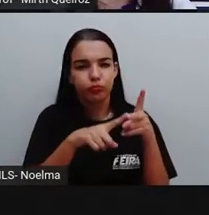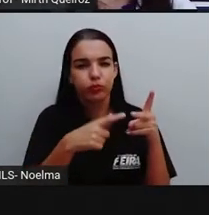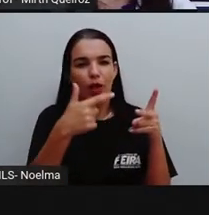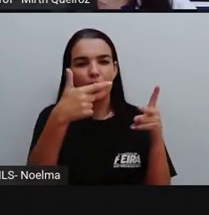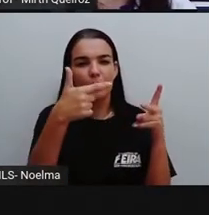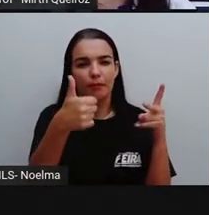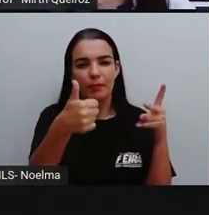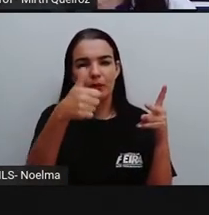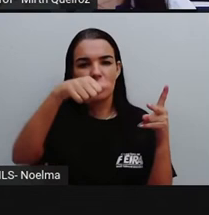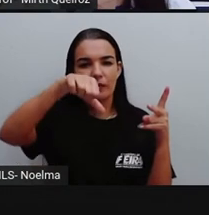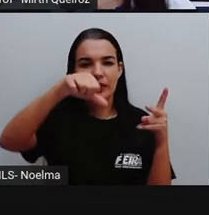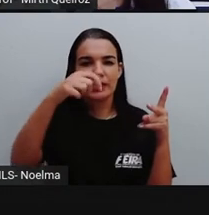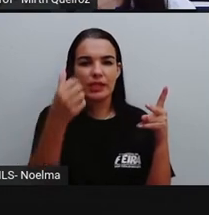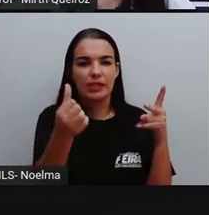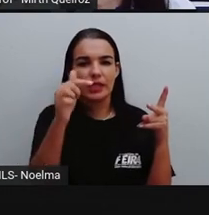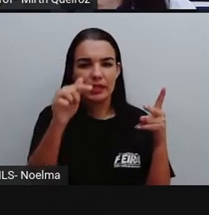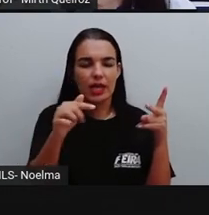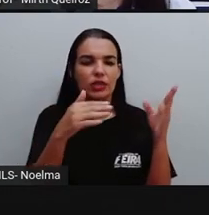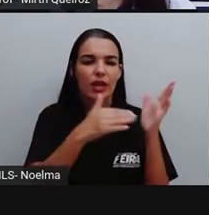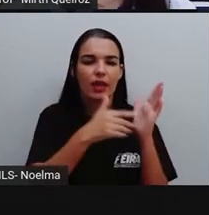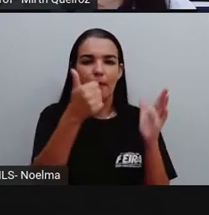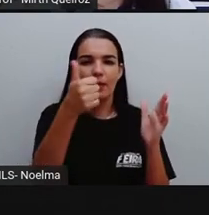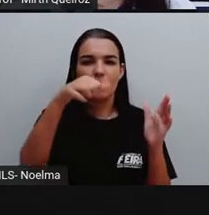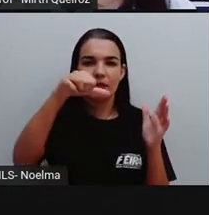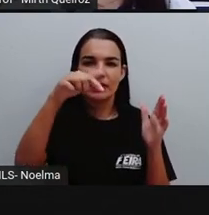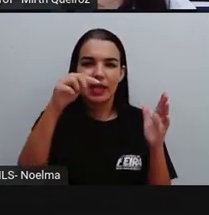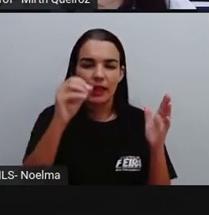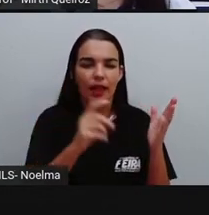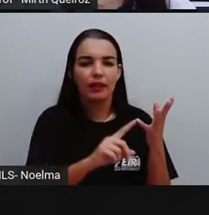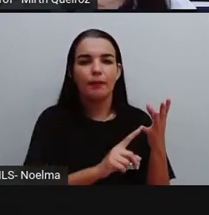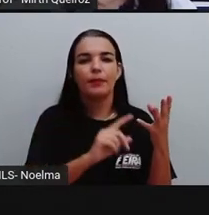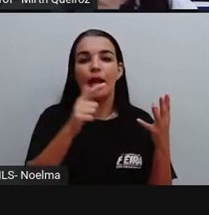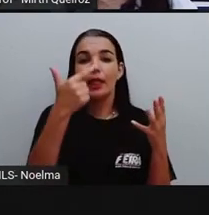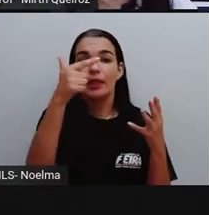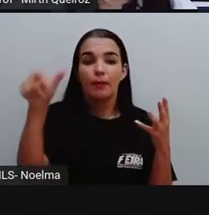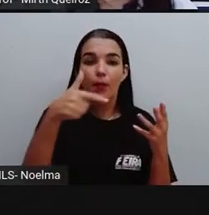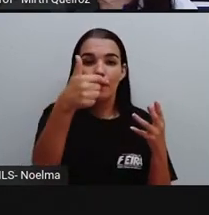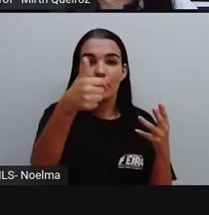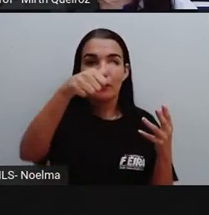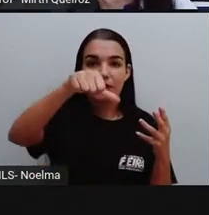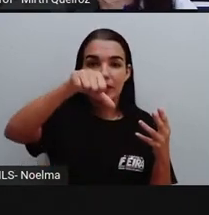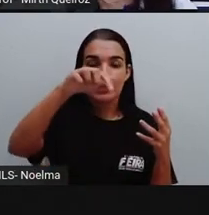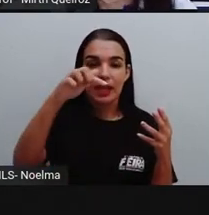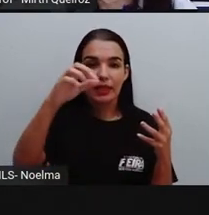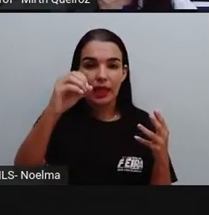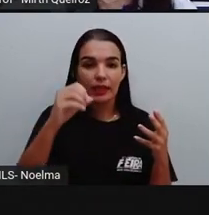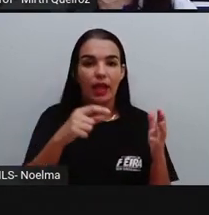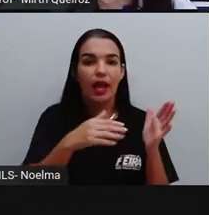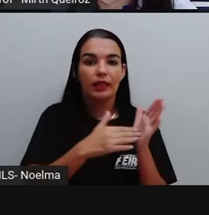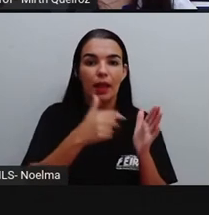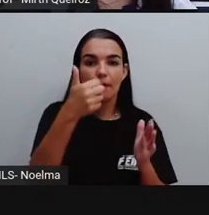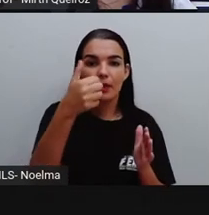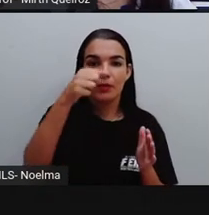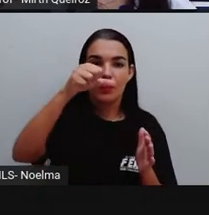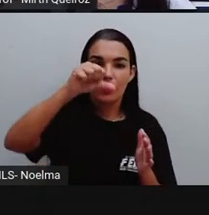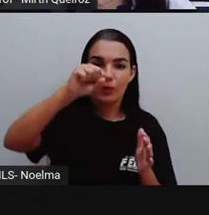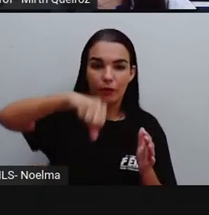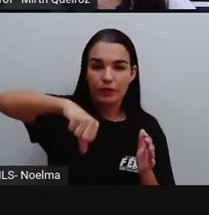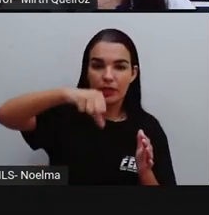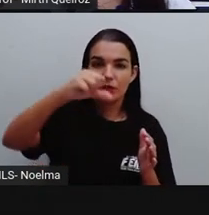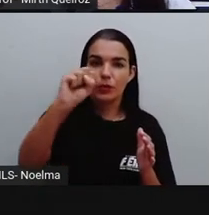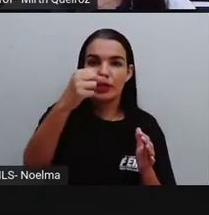1970 a 1986. O Cruzado, que foi de 1986